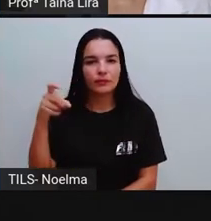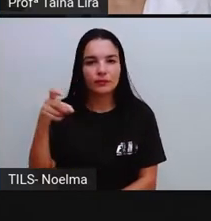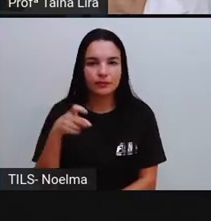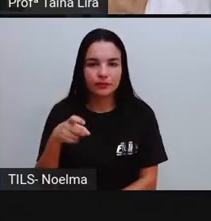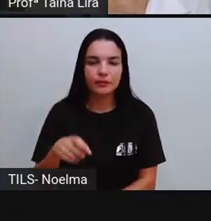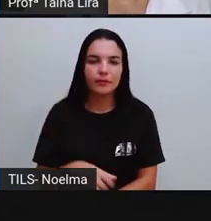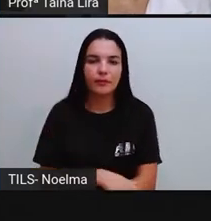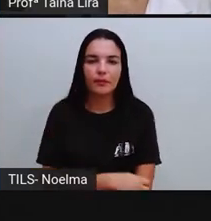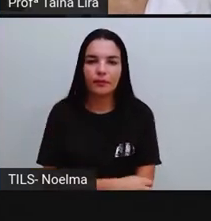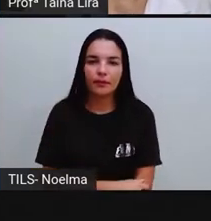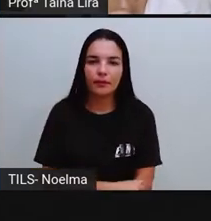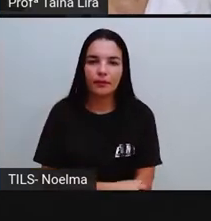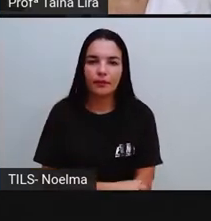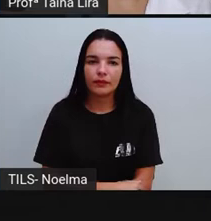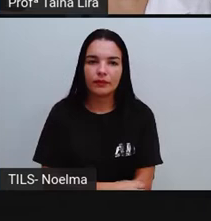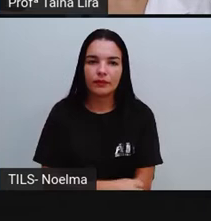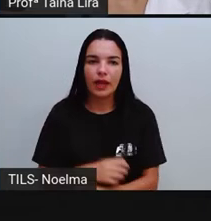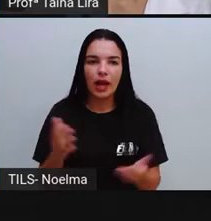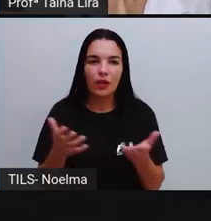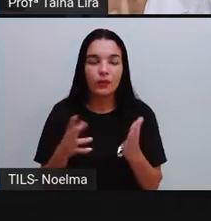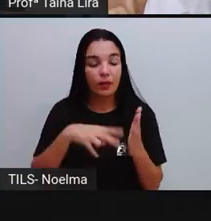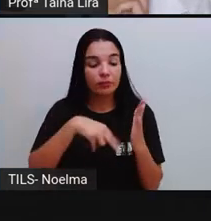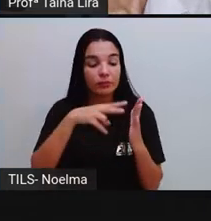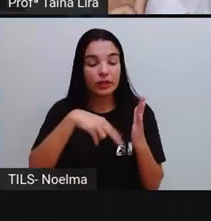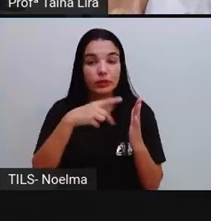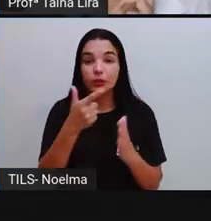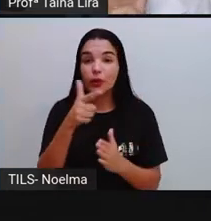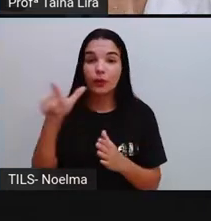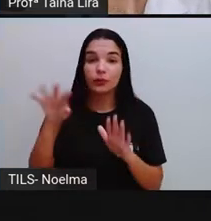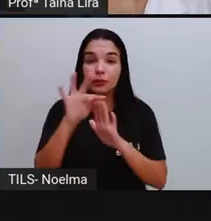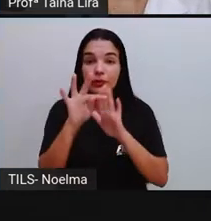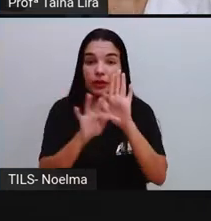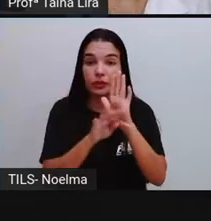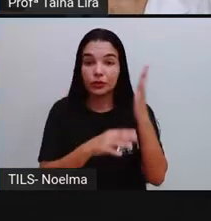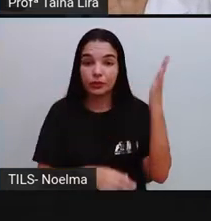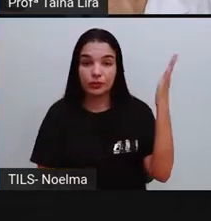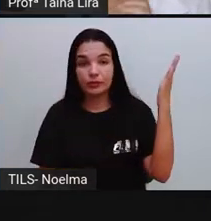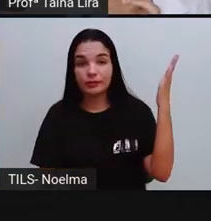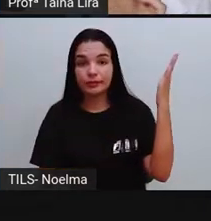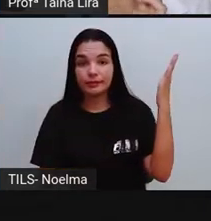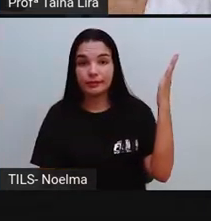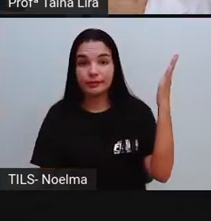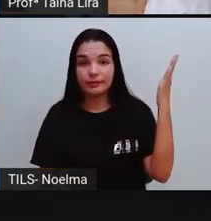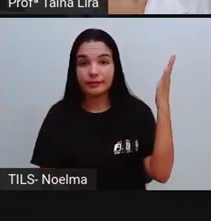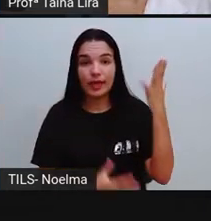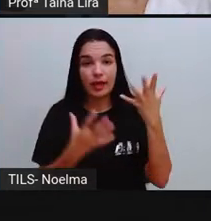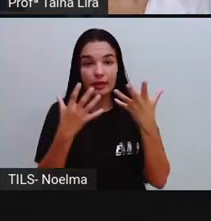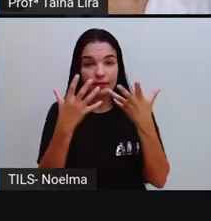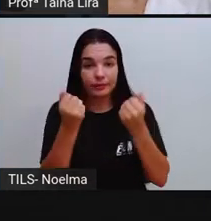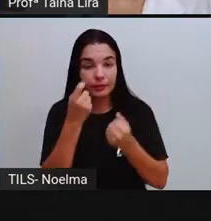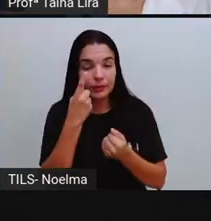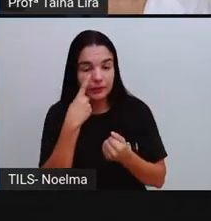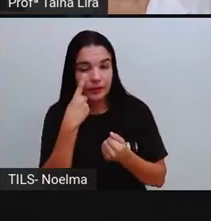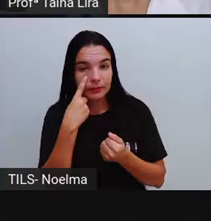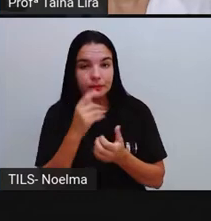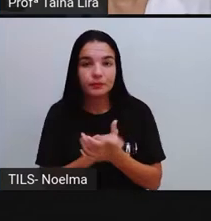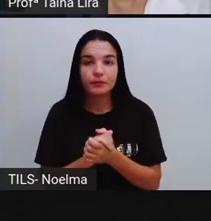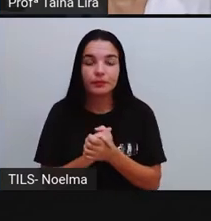Então, Agora a gente vai fazer a leitura, De mais um texto, Tá? Então, Presta bastante atenção,